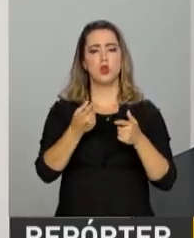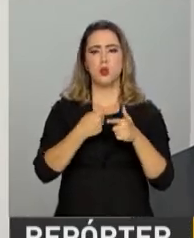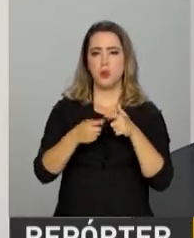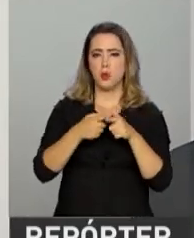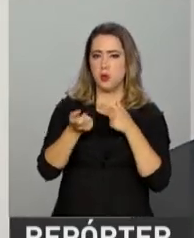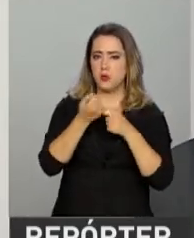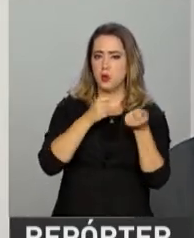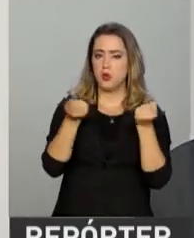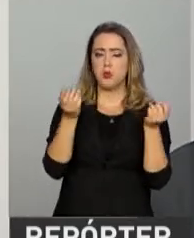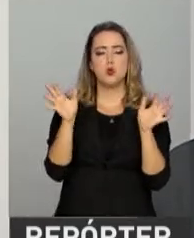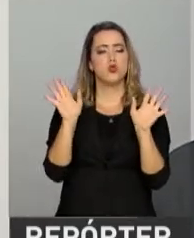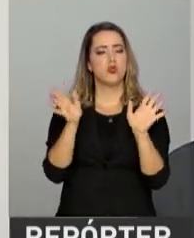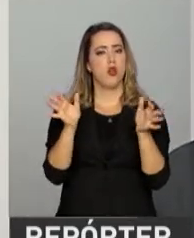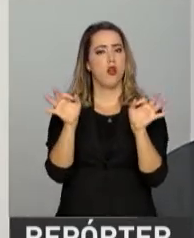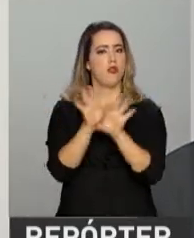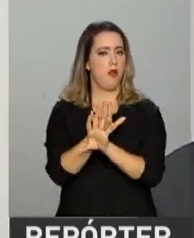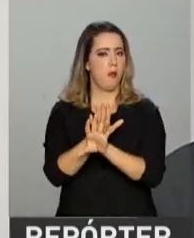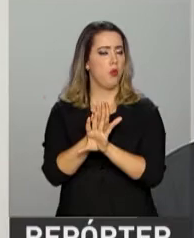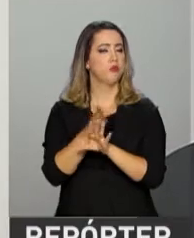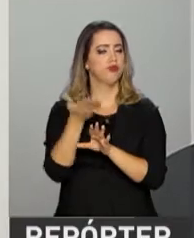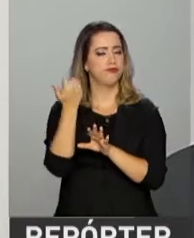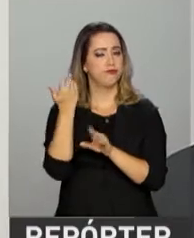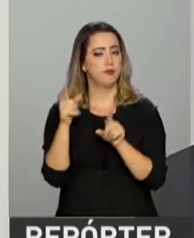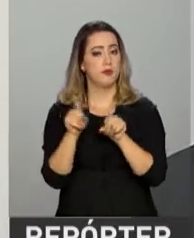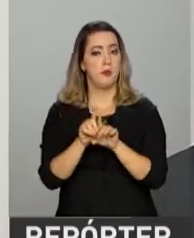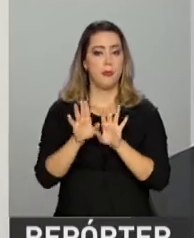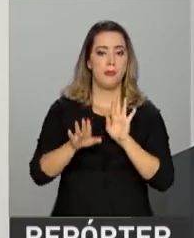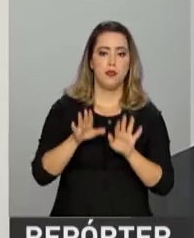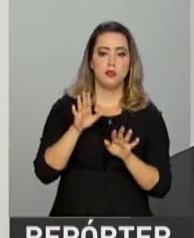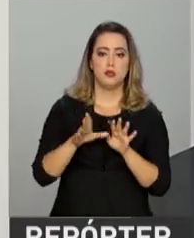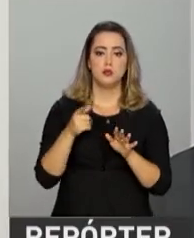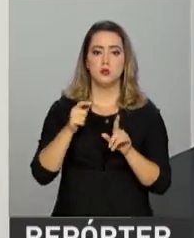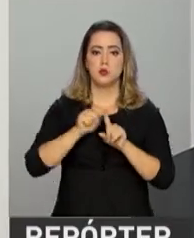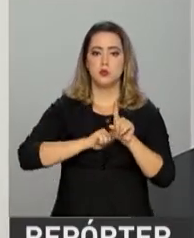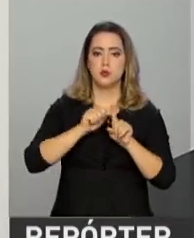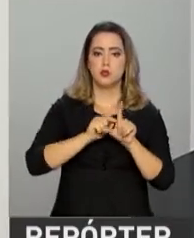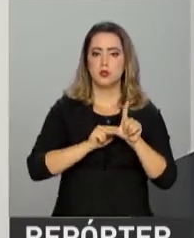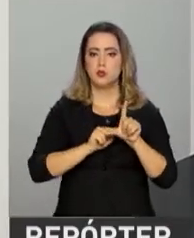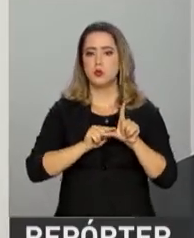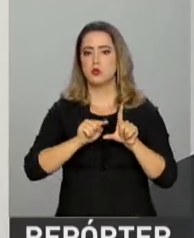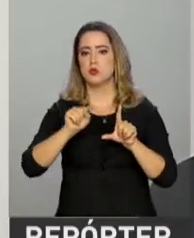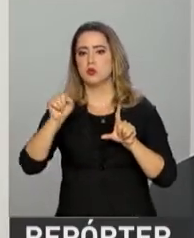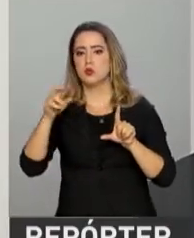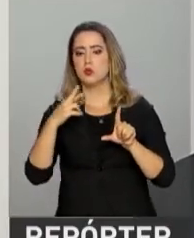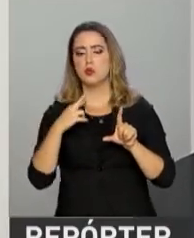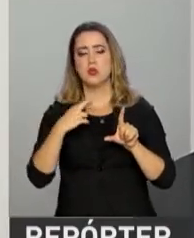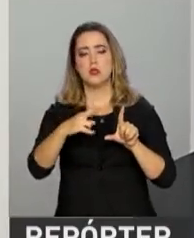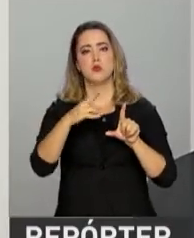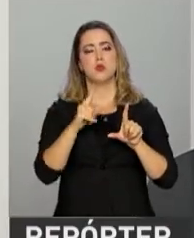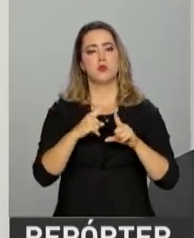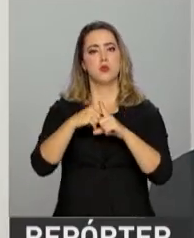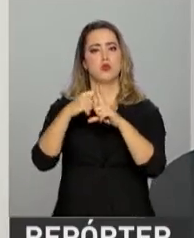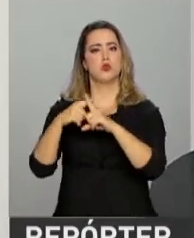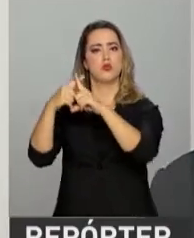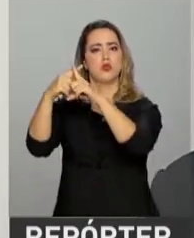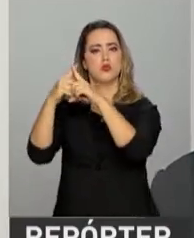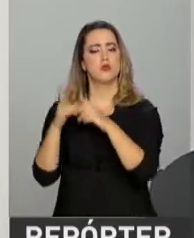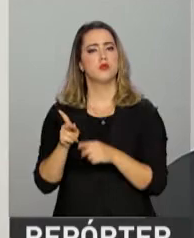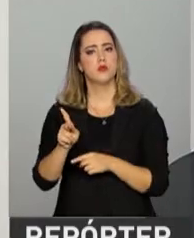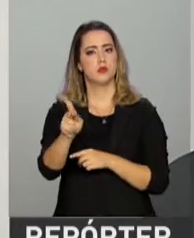alguma interrupção, como aconteceu no mês de agosto, mas os resultados positivos estão superando os resultados